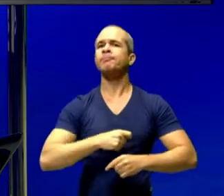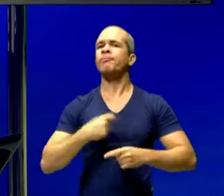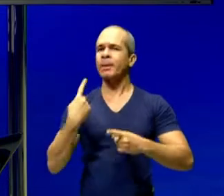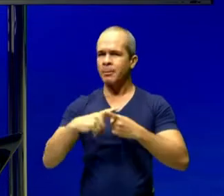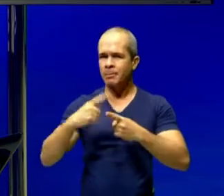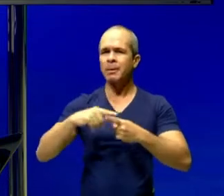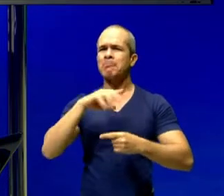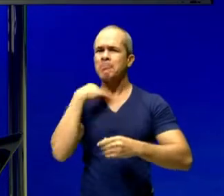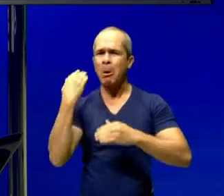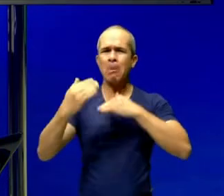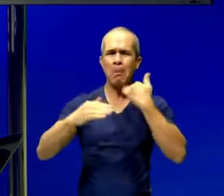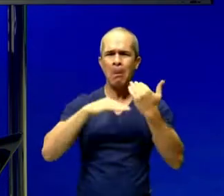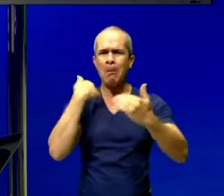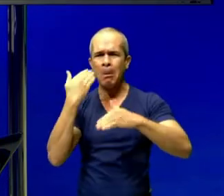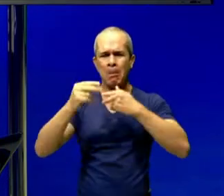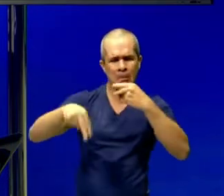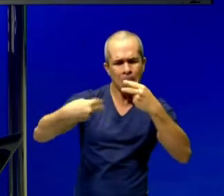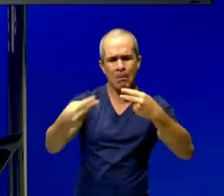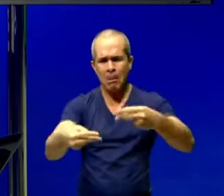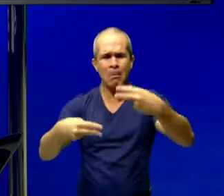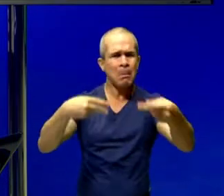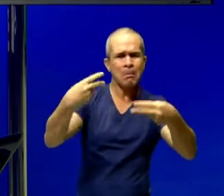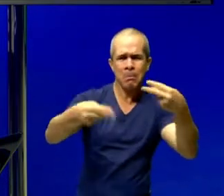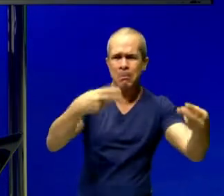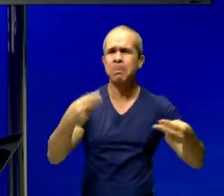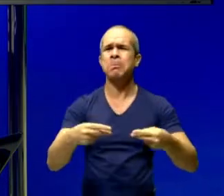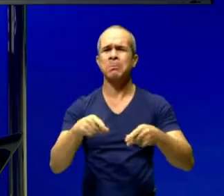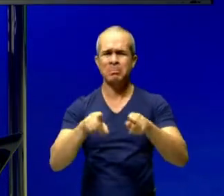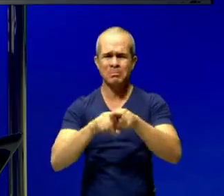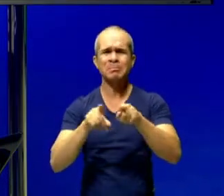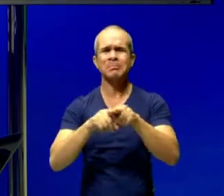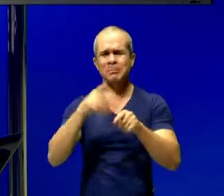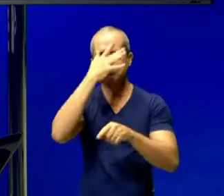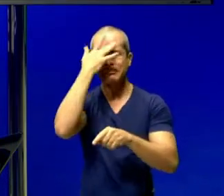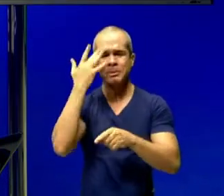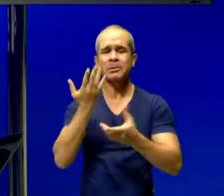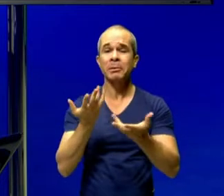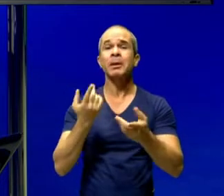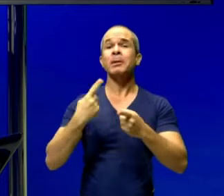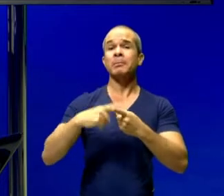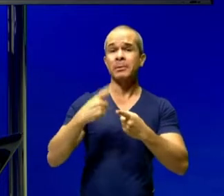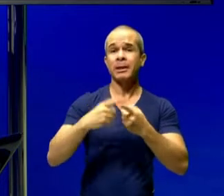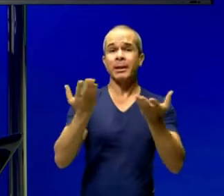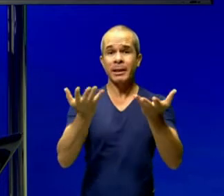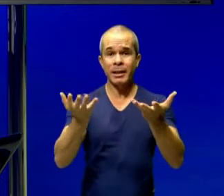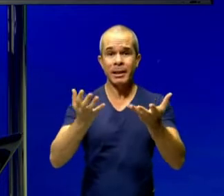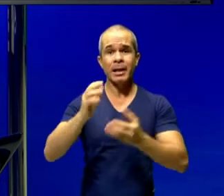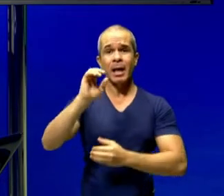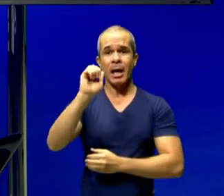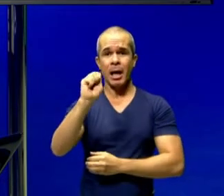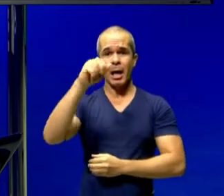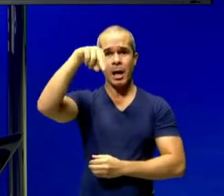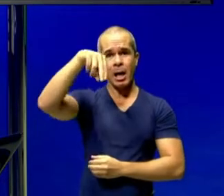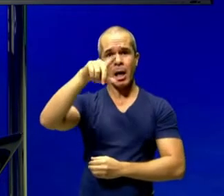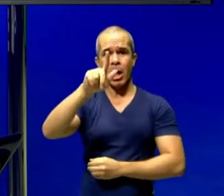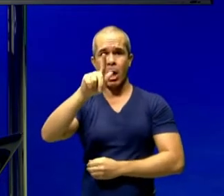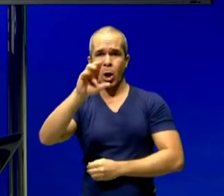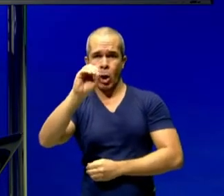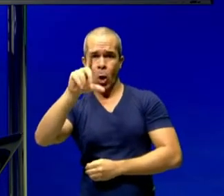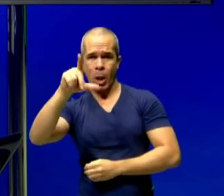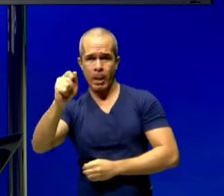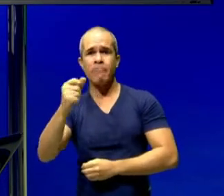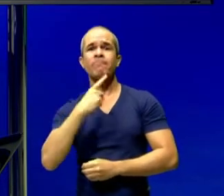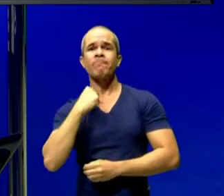com inúmeras mortes. Muito sangue correu naquela região para que Angola atingisse sua independência.